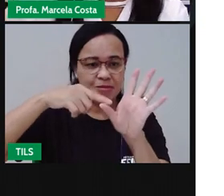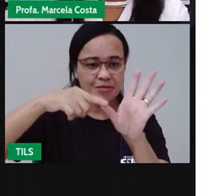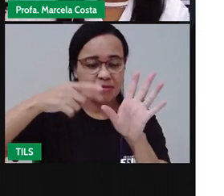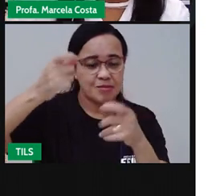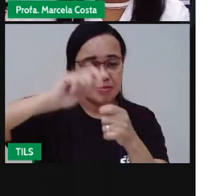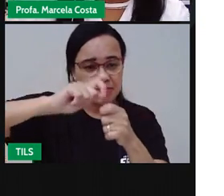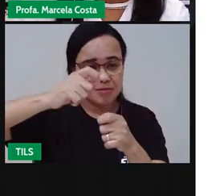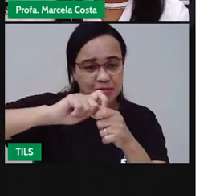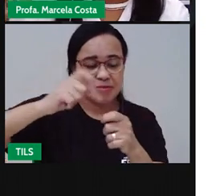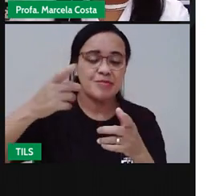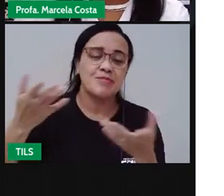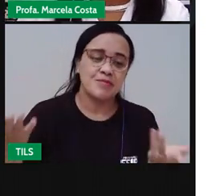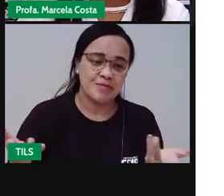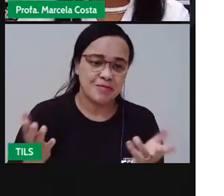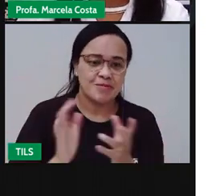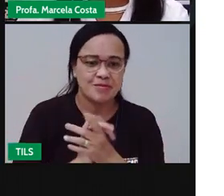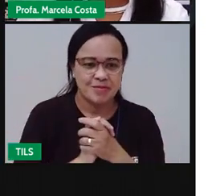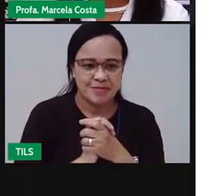Fura bolo. Mata piolho.